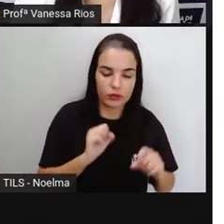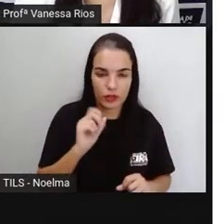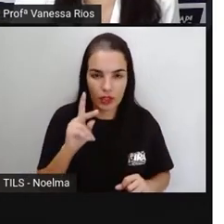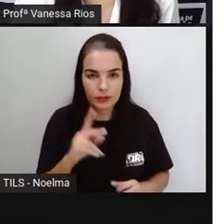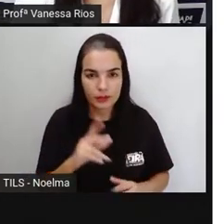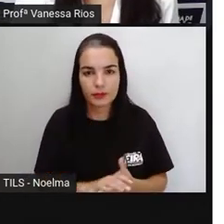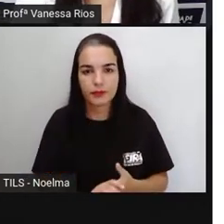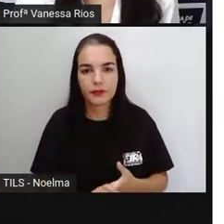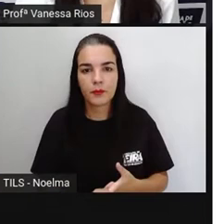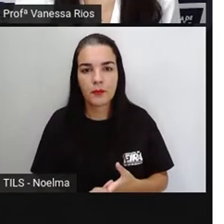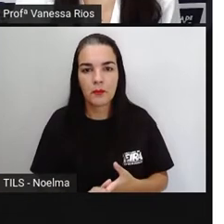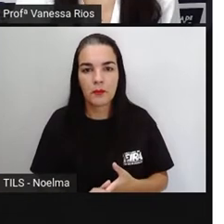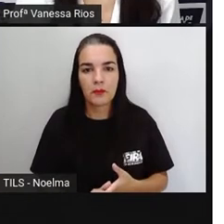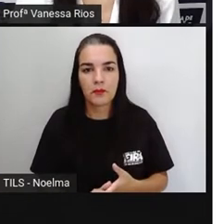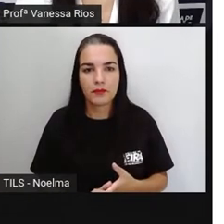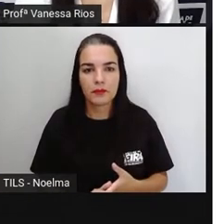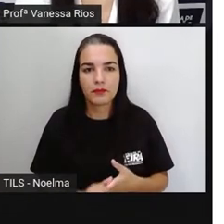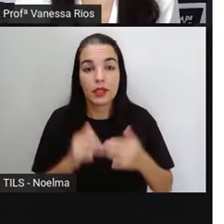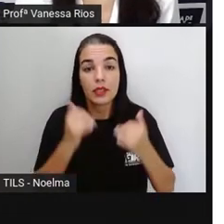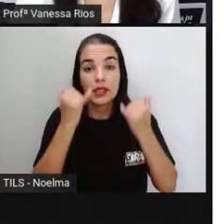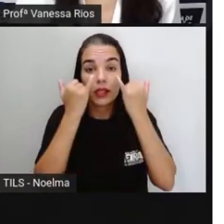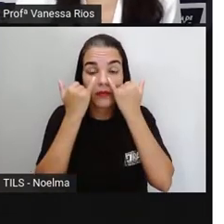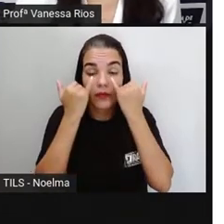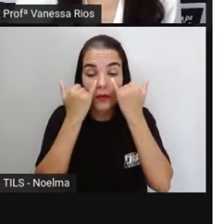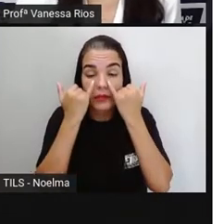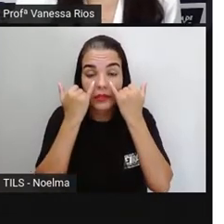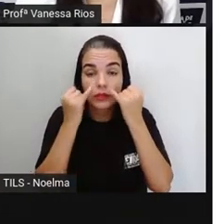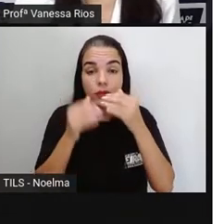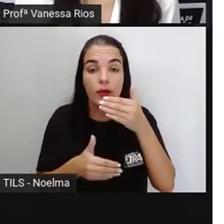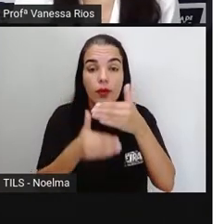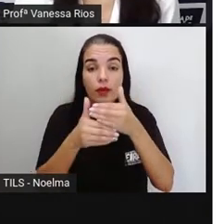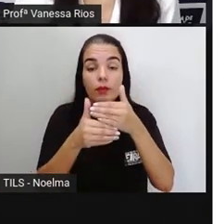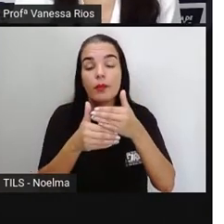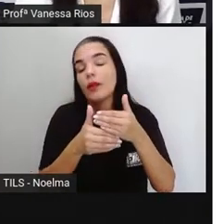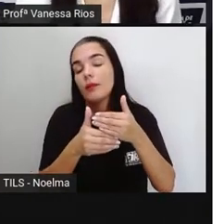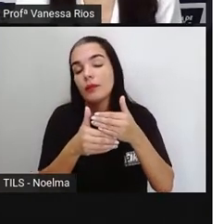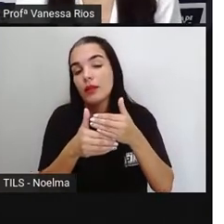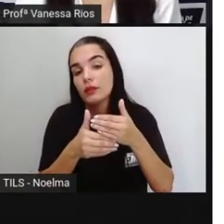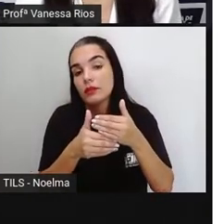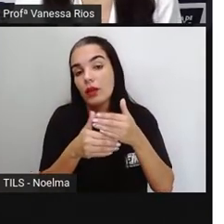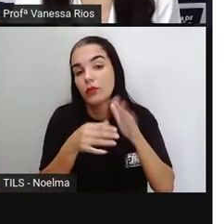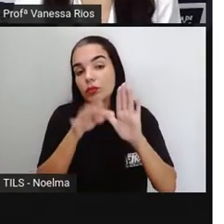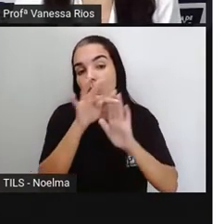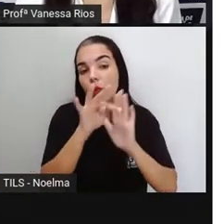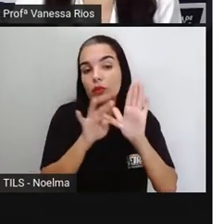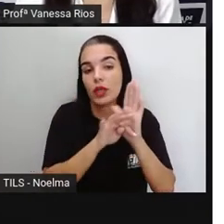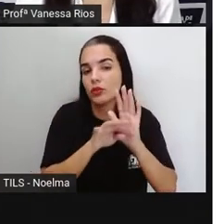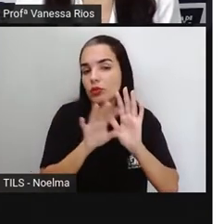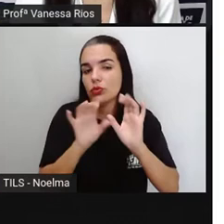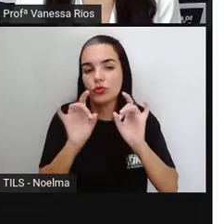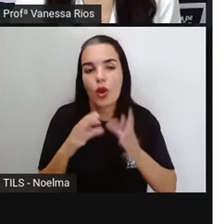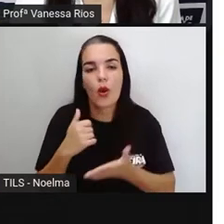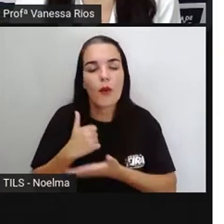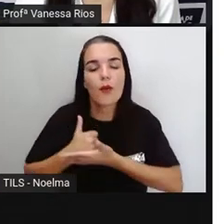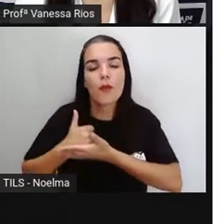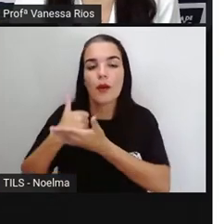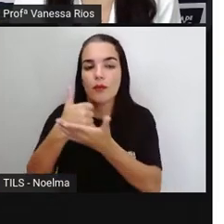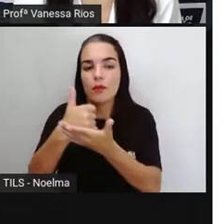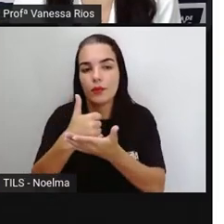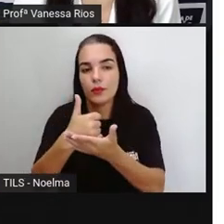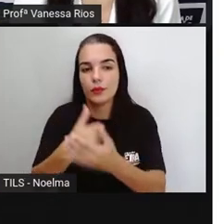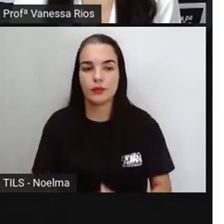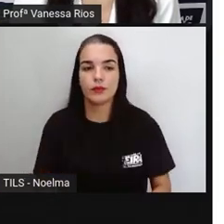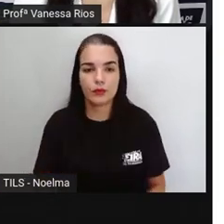E a imagem são informações que complementam, né? O que está sendo tratado, que está sendo abordado.